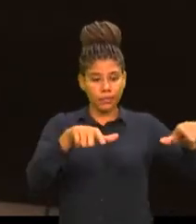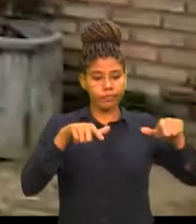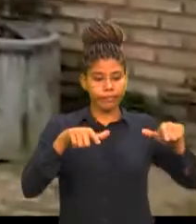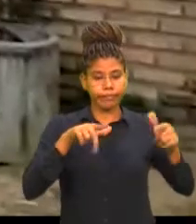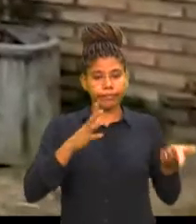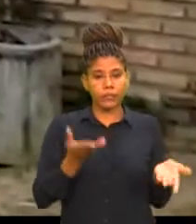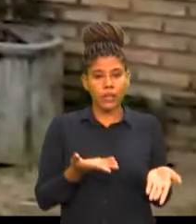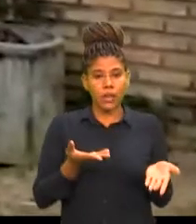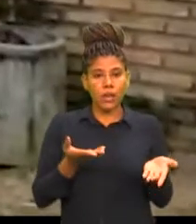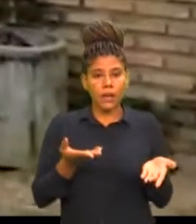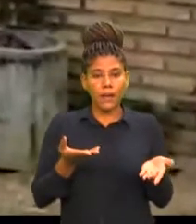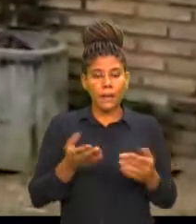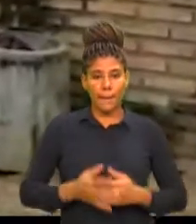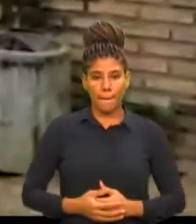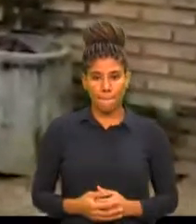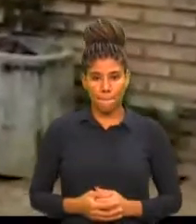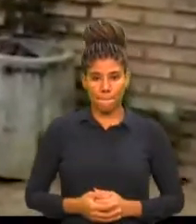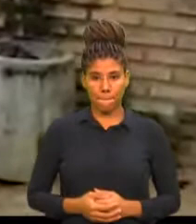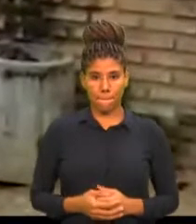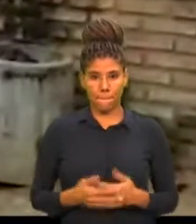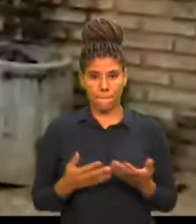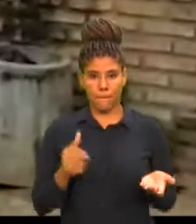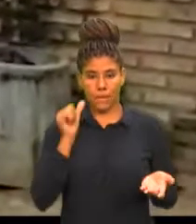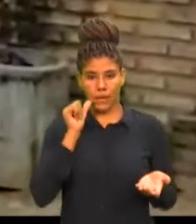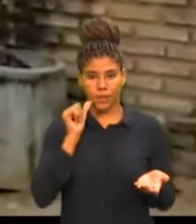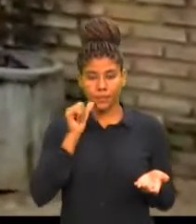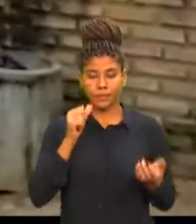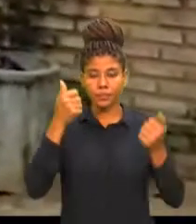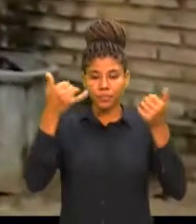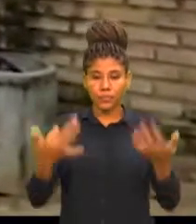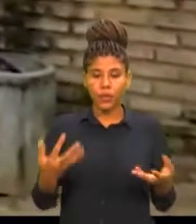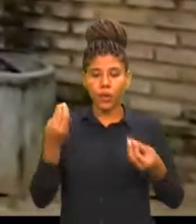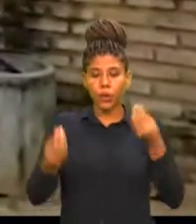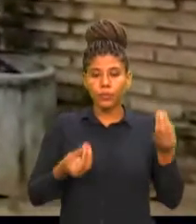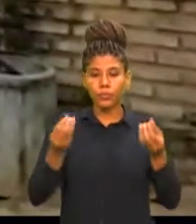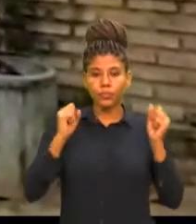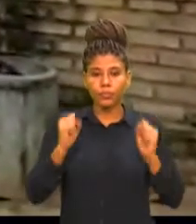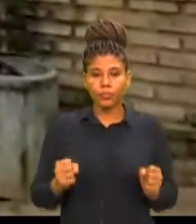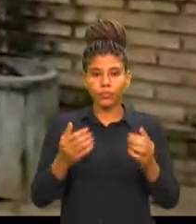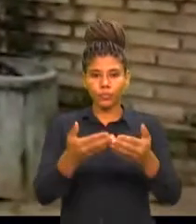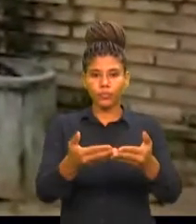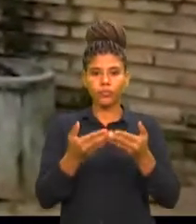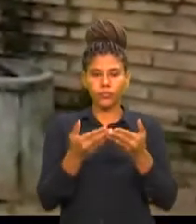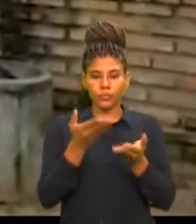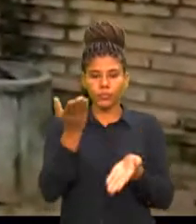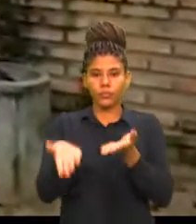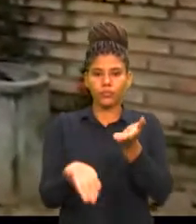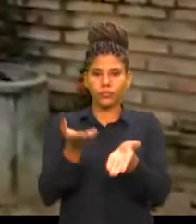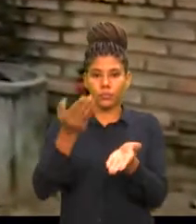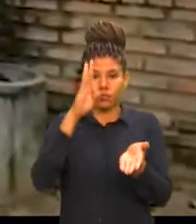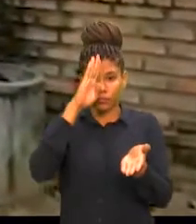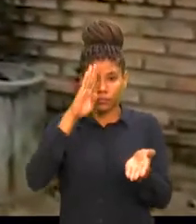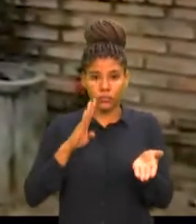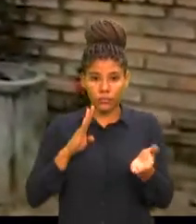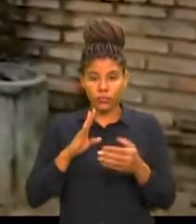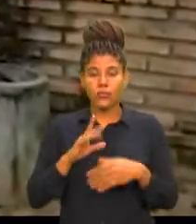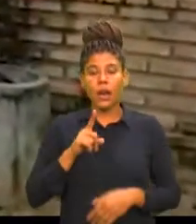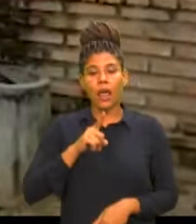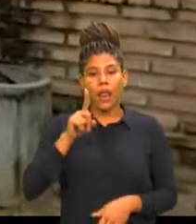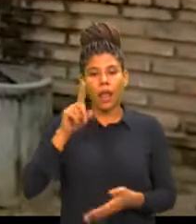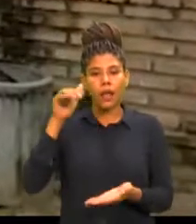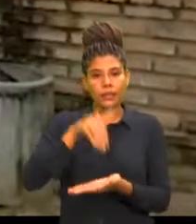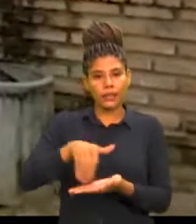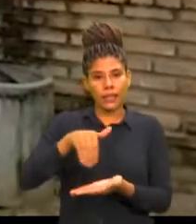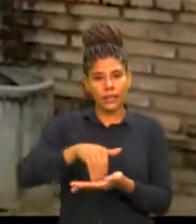documentação. Carícia Nunes explica como os interessados podem solicitar os serviços gratuitamente na sede da Secretaria dos Direitos